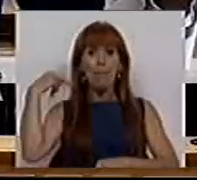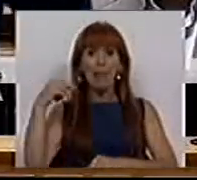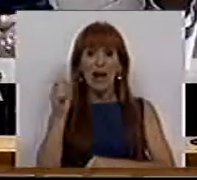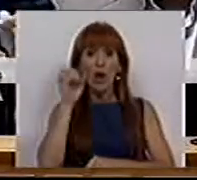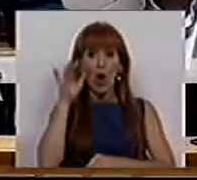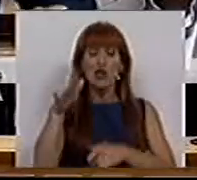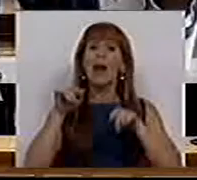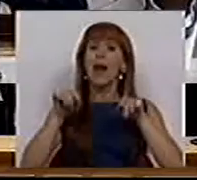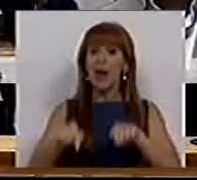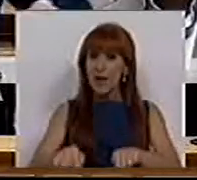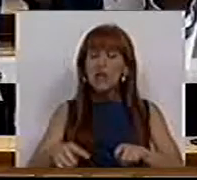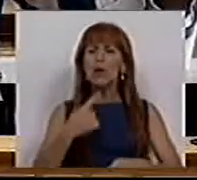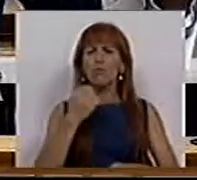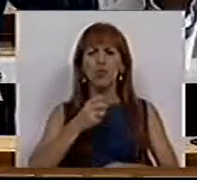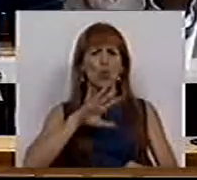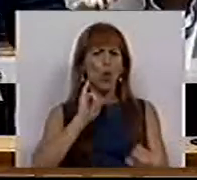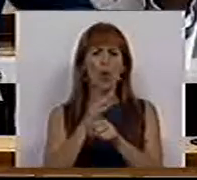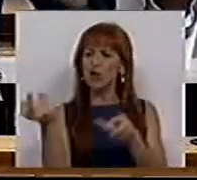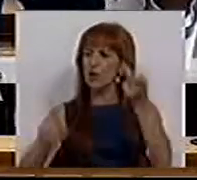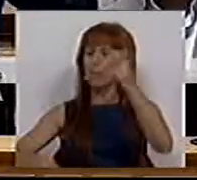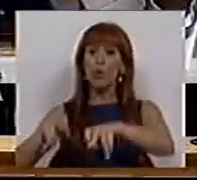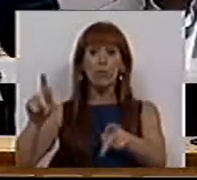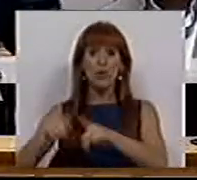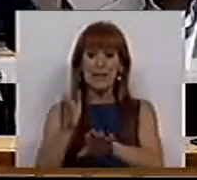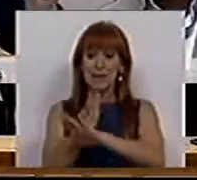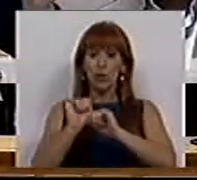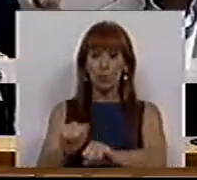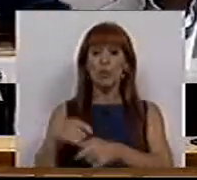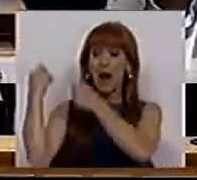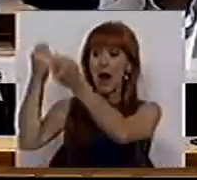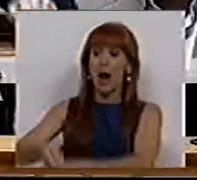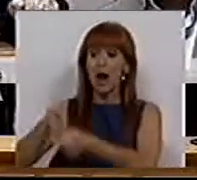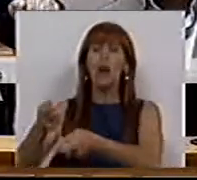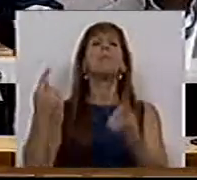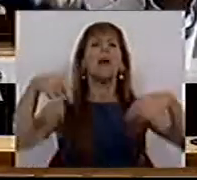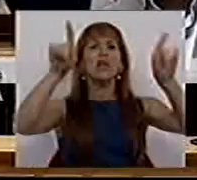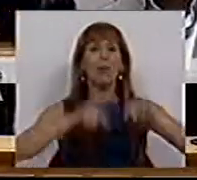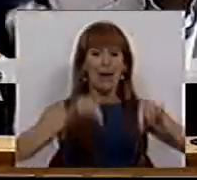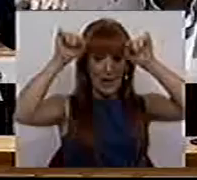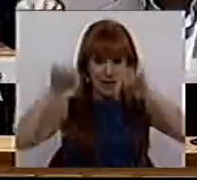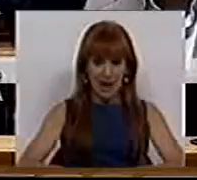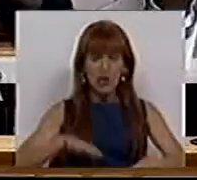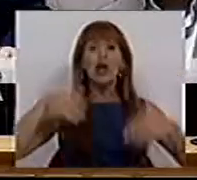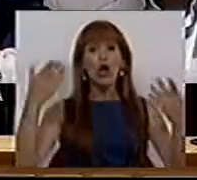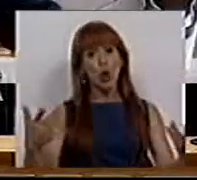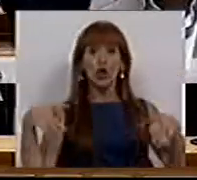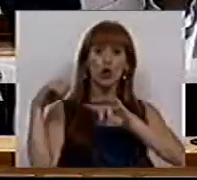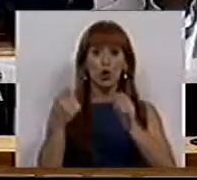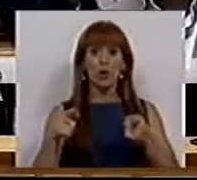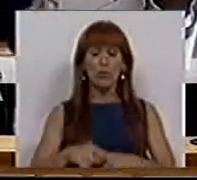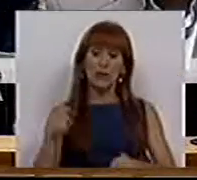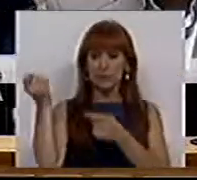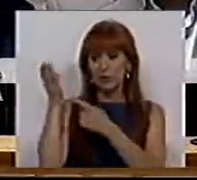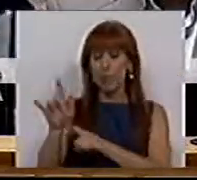rocha. É isso em muitas outras situações no setor da agricultura, mas também é neste. E hoje discutimos